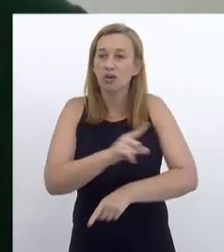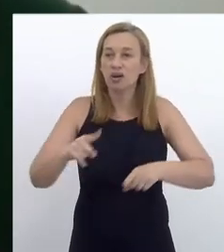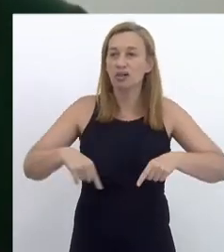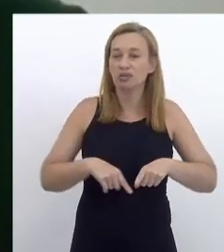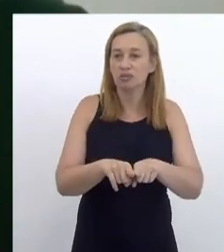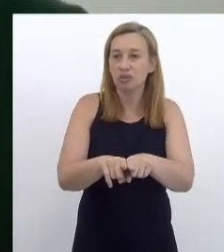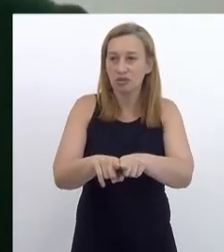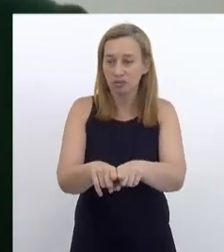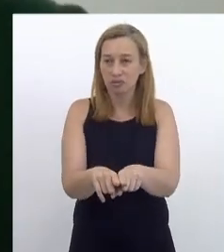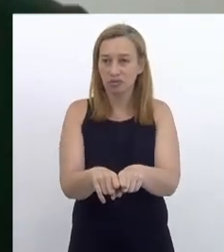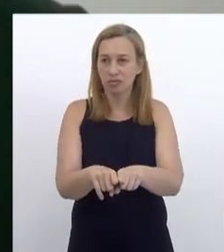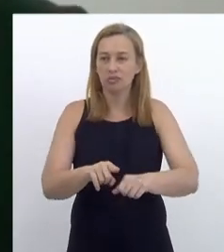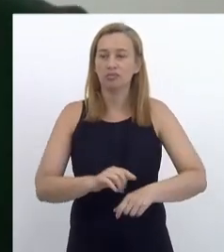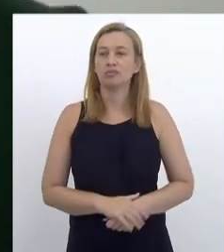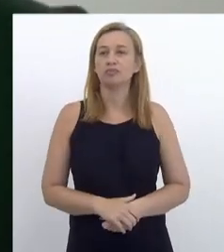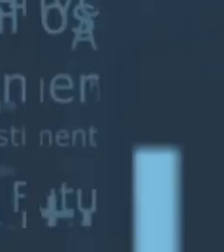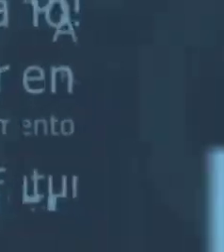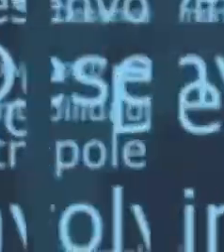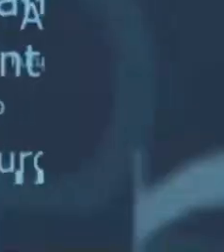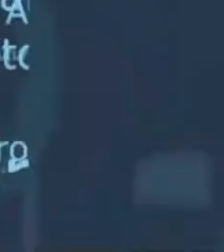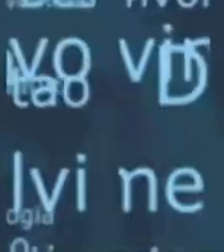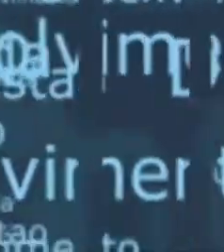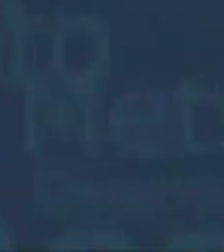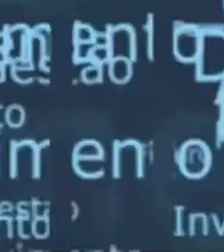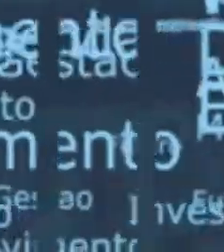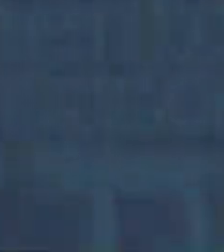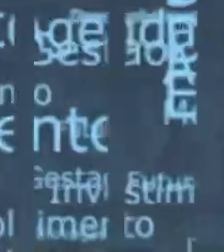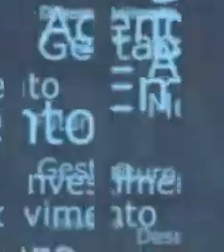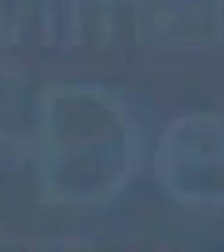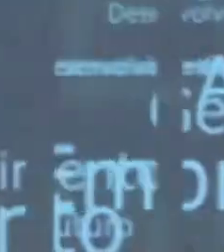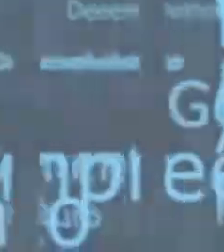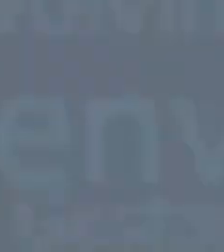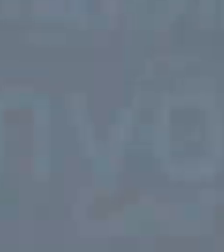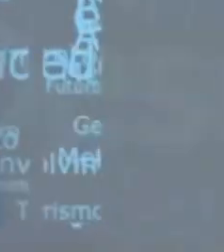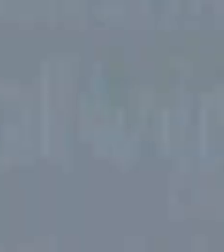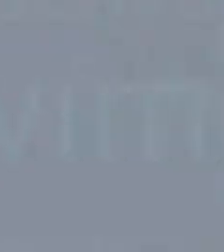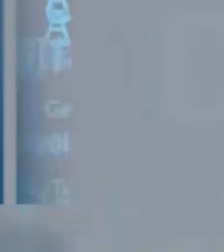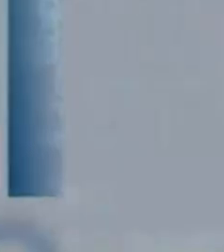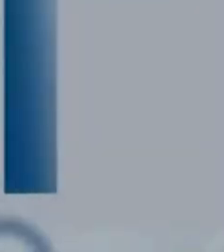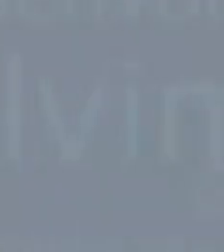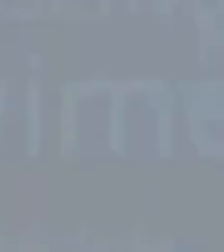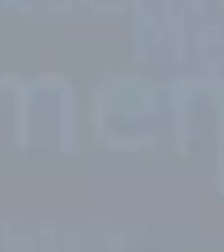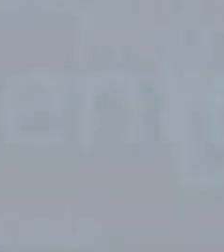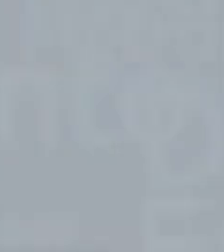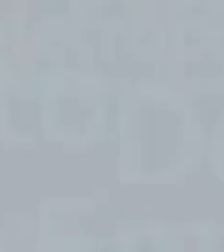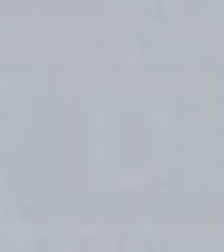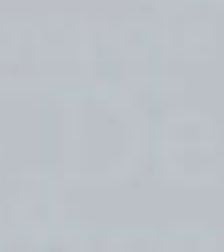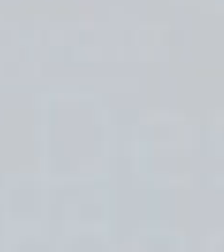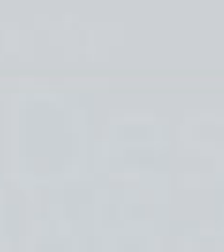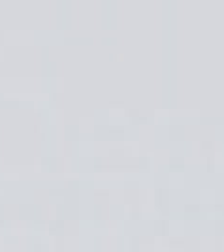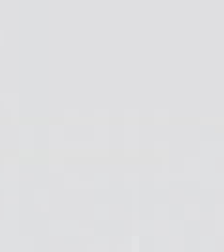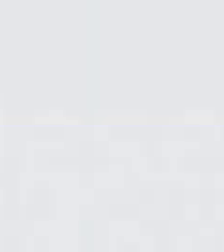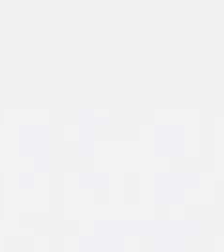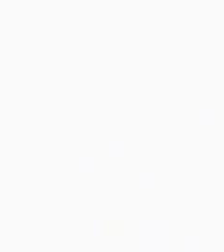economia caminham juntas. konk Pride you,